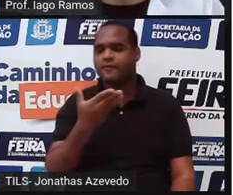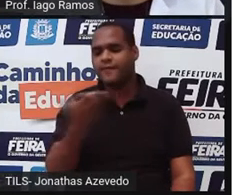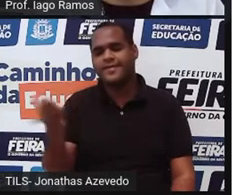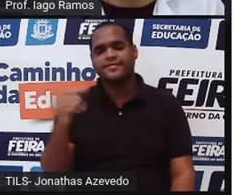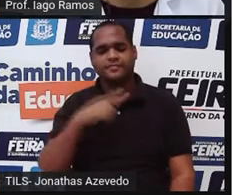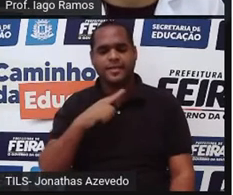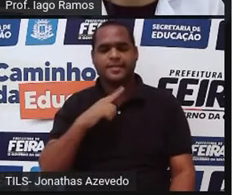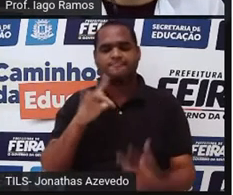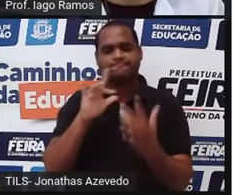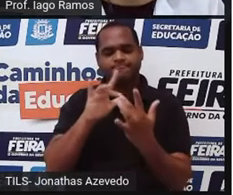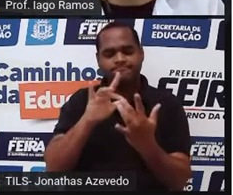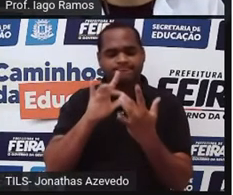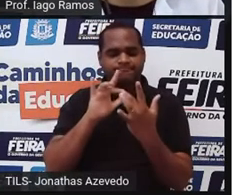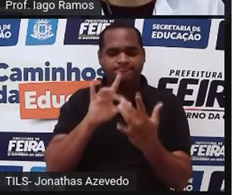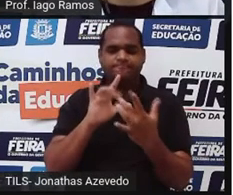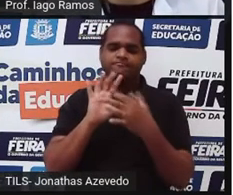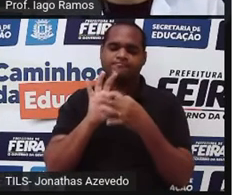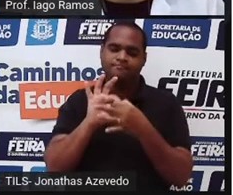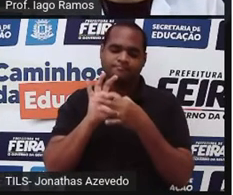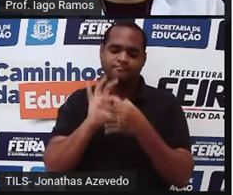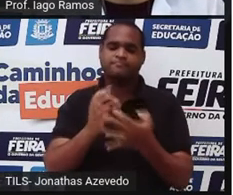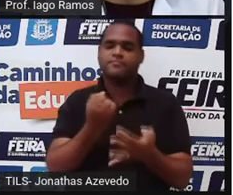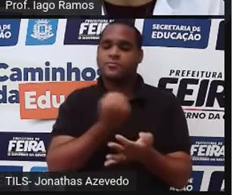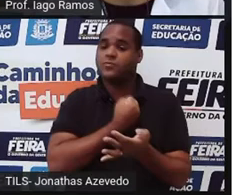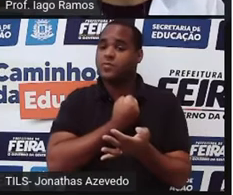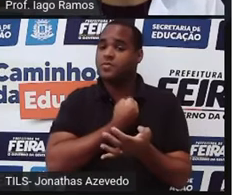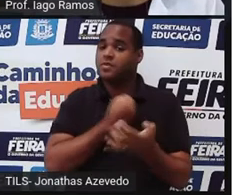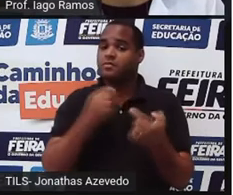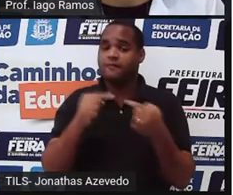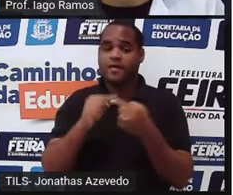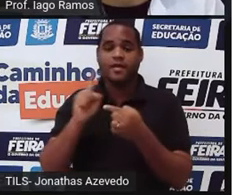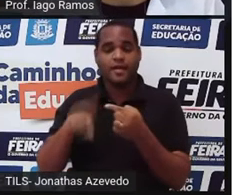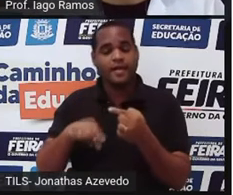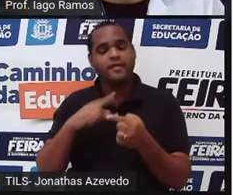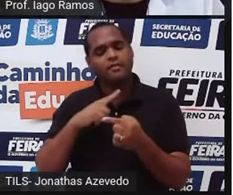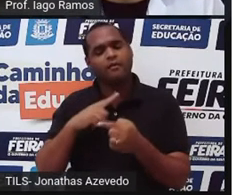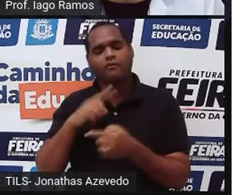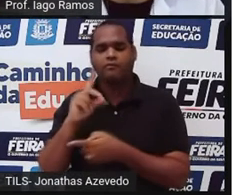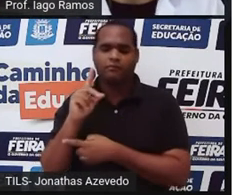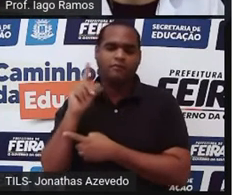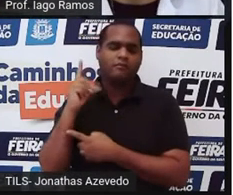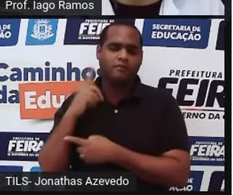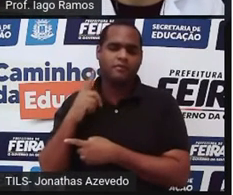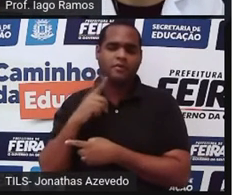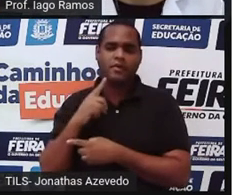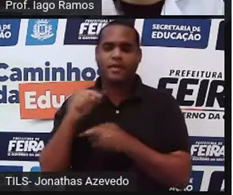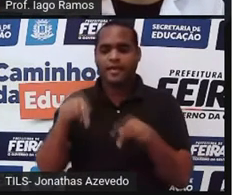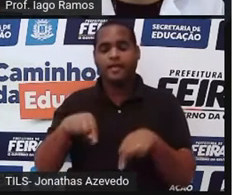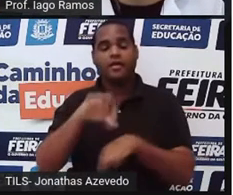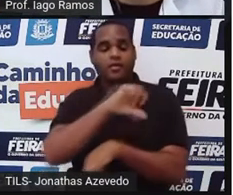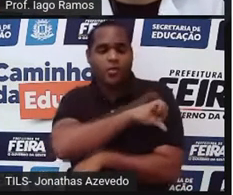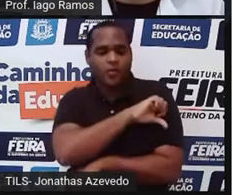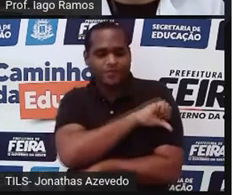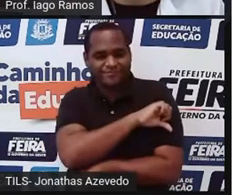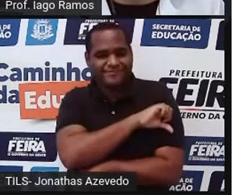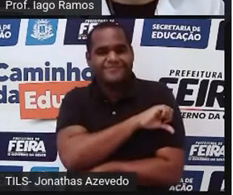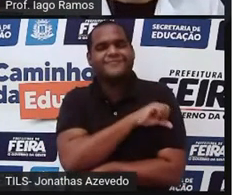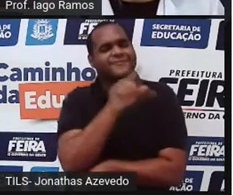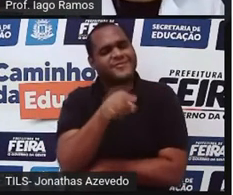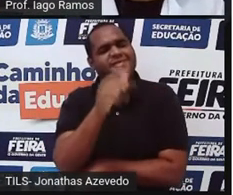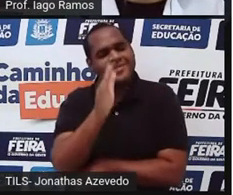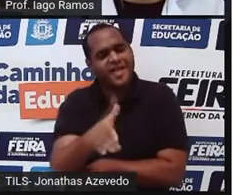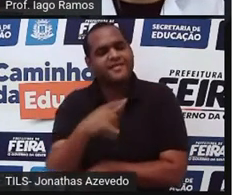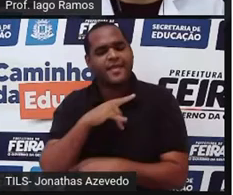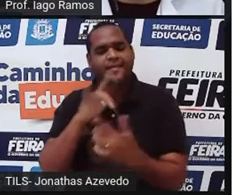está em contato com esses tipos de número já há algum tempo, né? Aqui no nono ano, você já